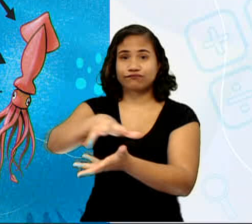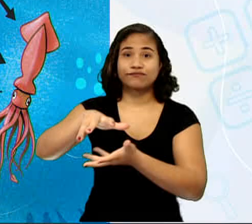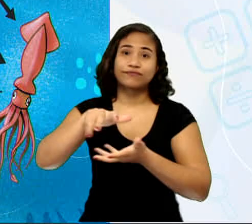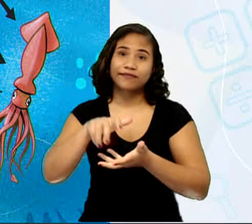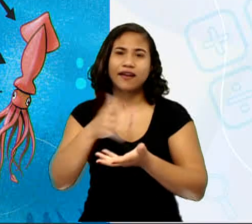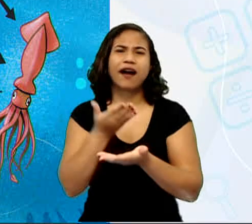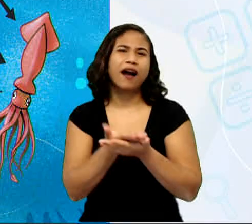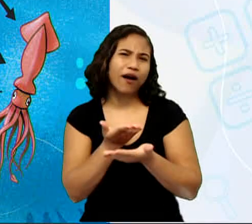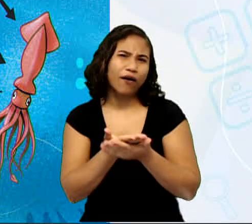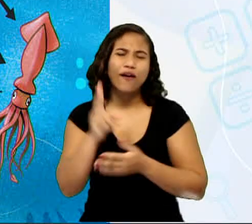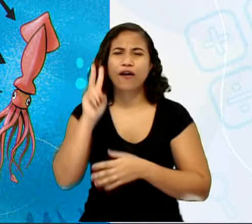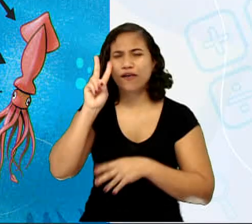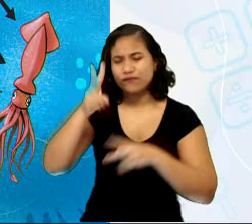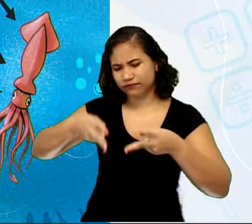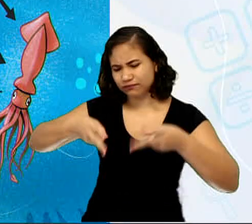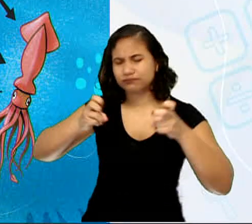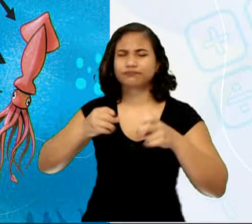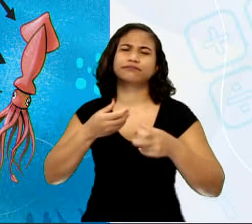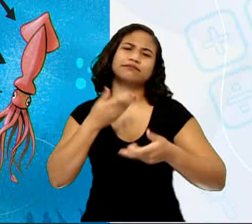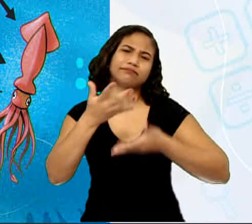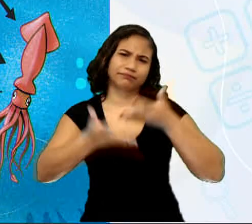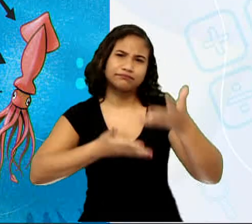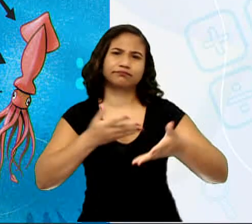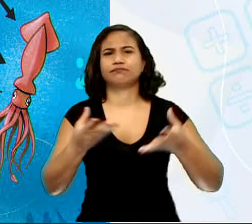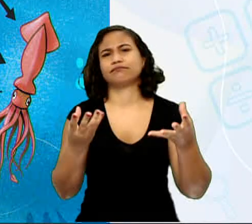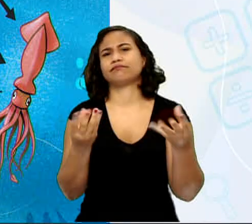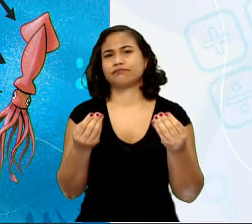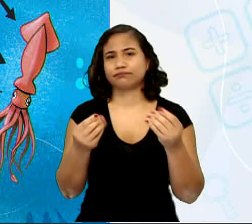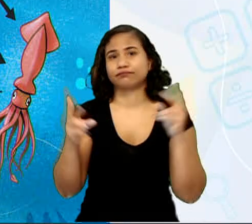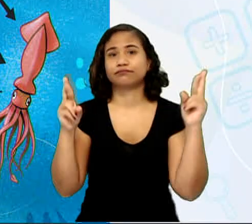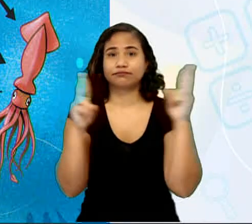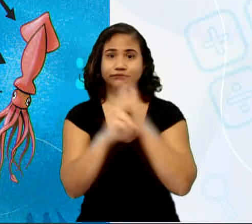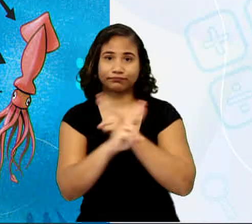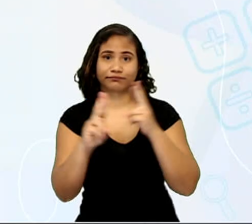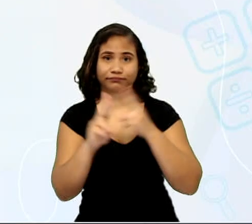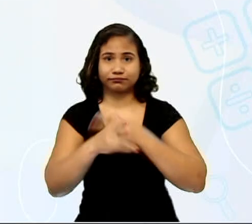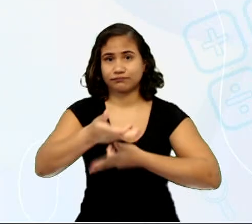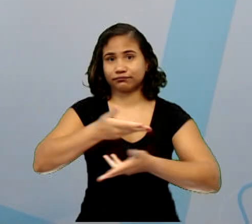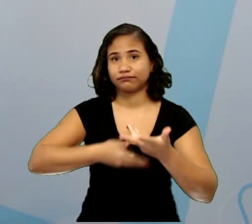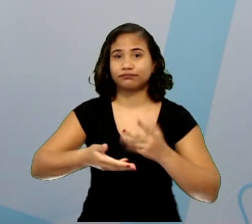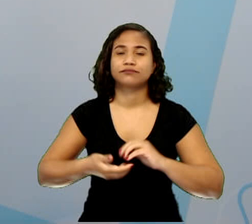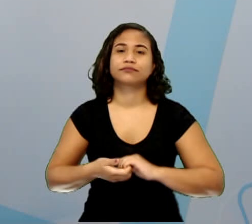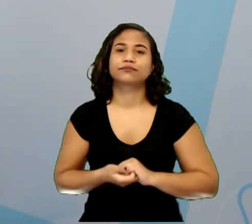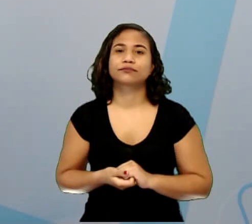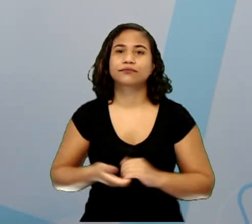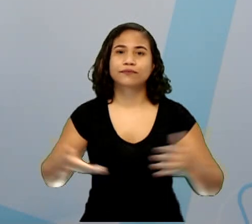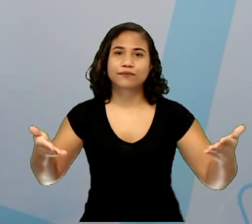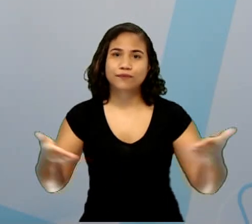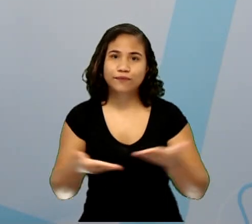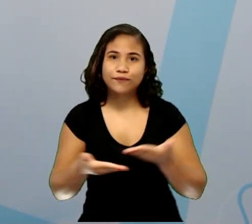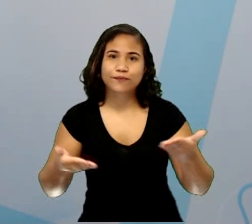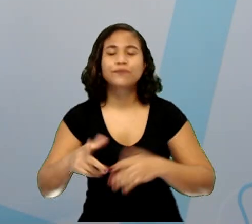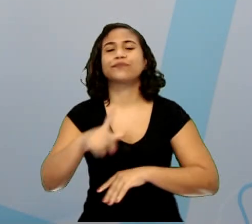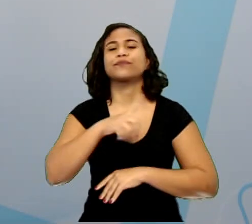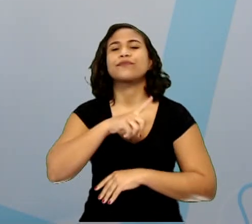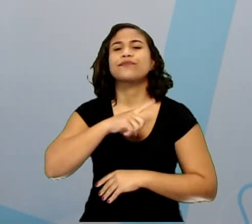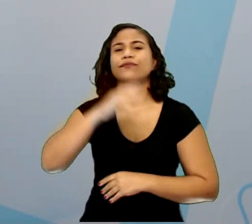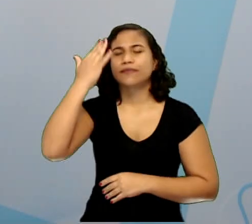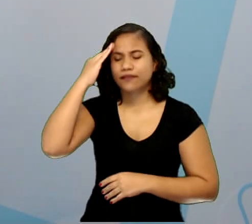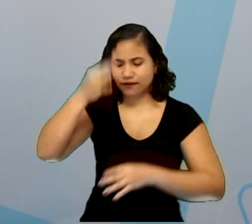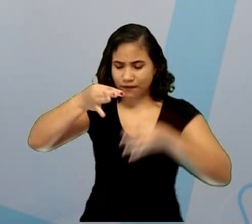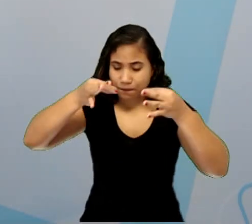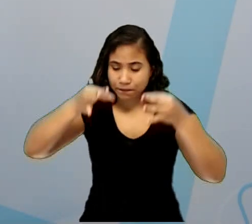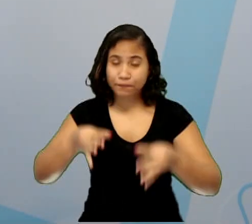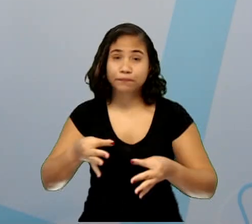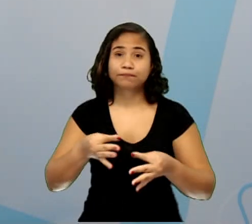visto e ainda vamos falar bastante sobre essas relações. Hoje, temos que entender cada vez